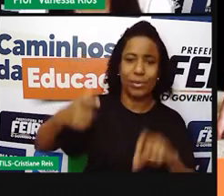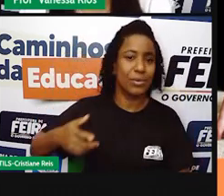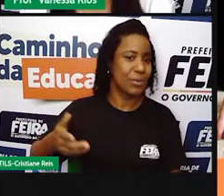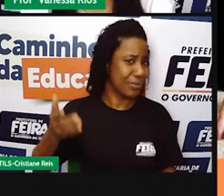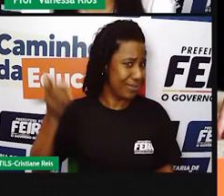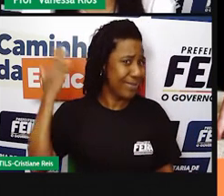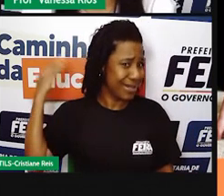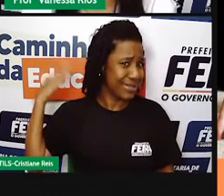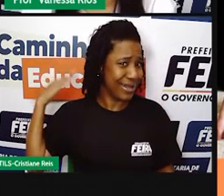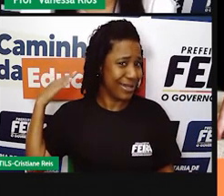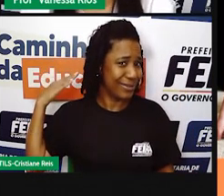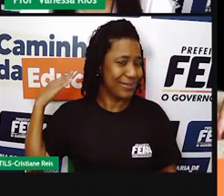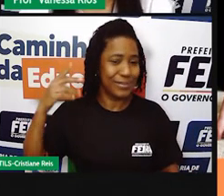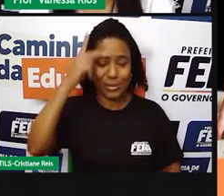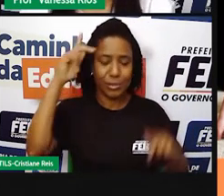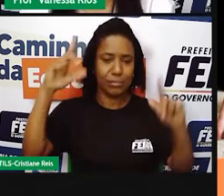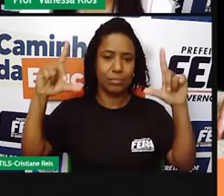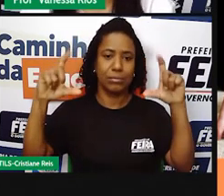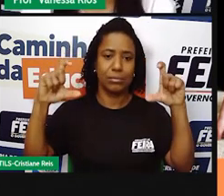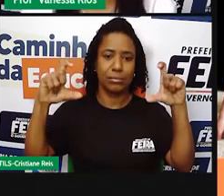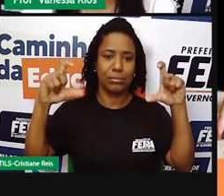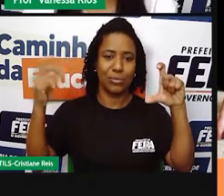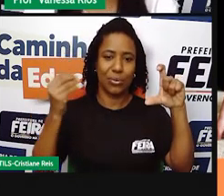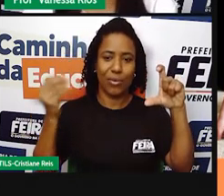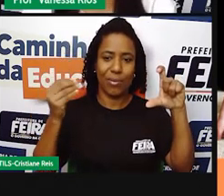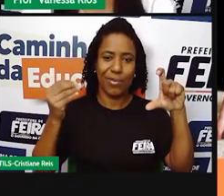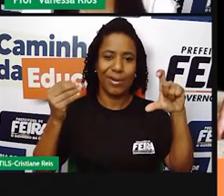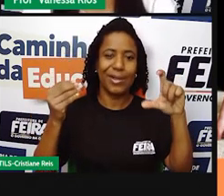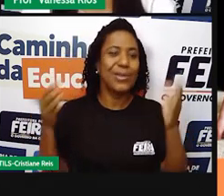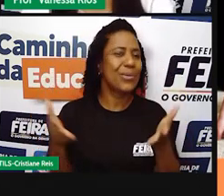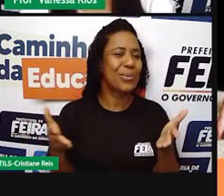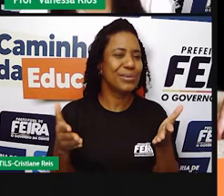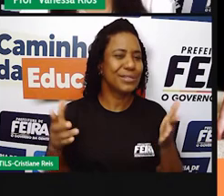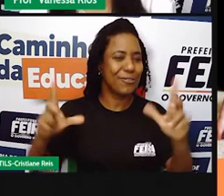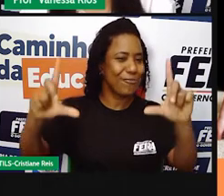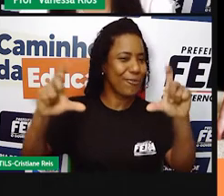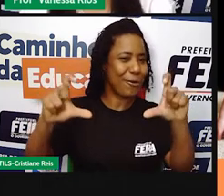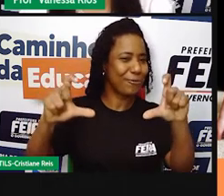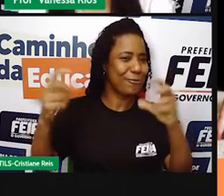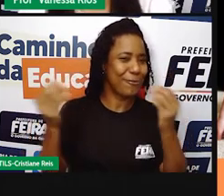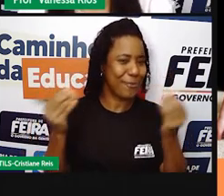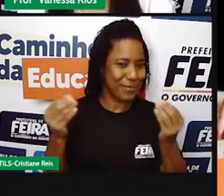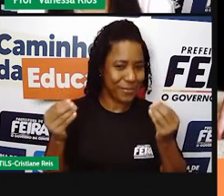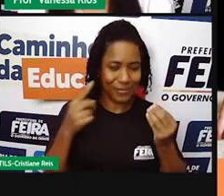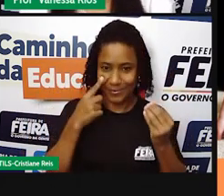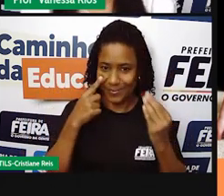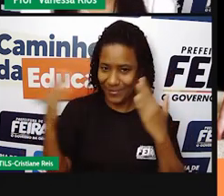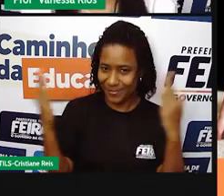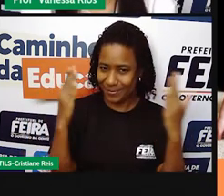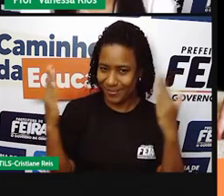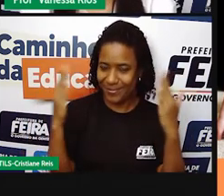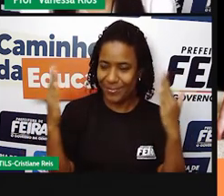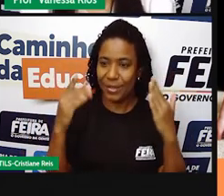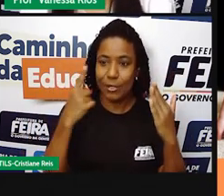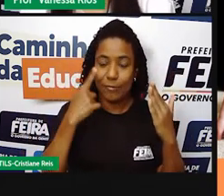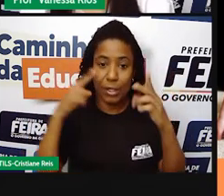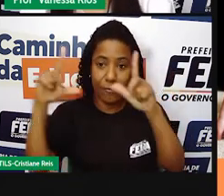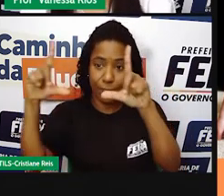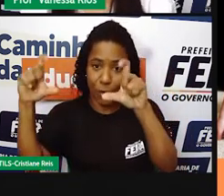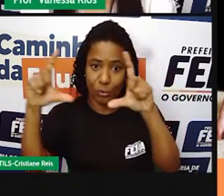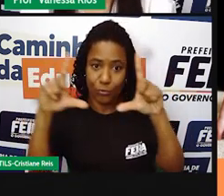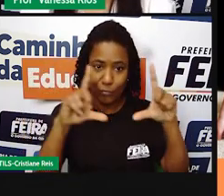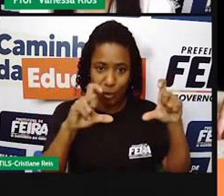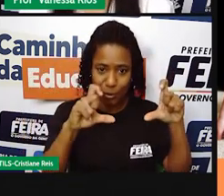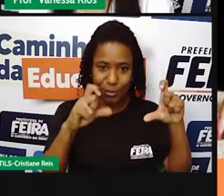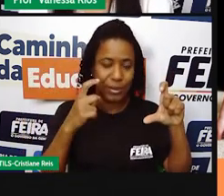para tirar suas fotos? Vamos fazer a comparação aí dessas fotografias que a senhora colocou? A gente observa na foto, né? Do